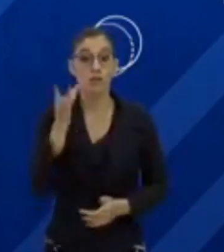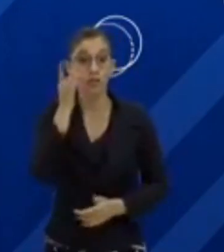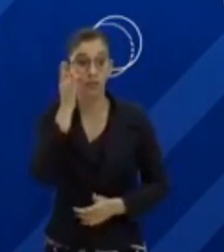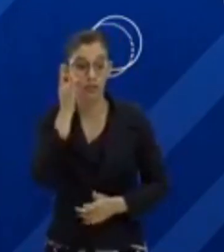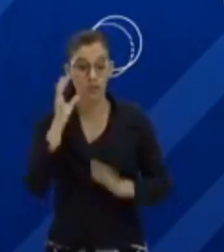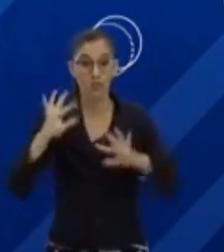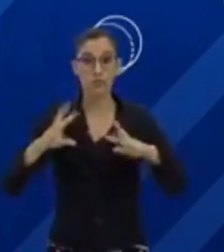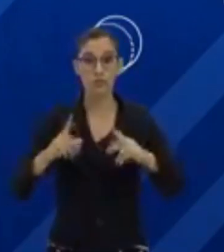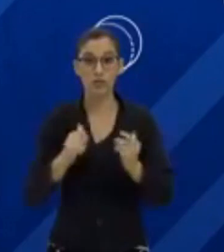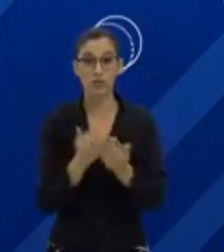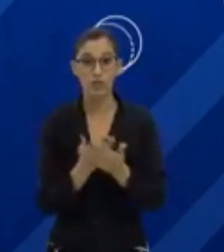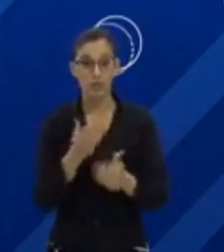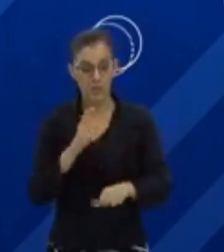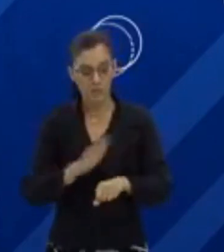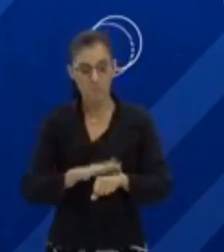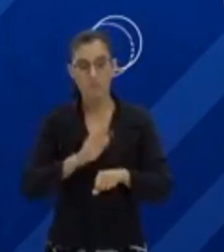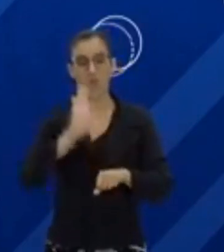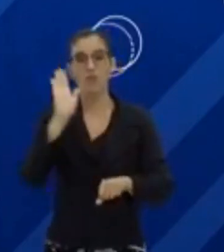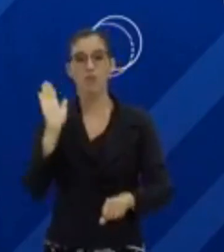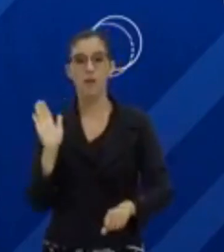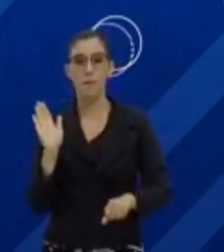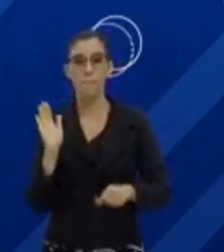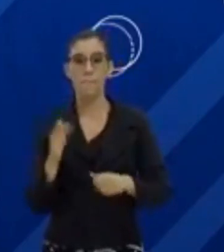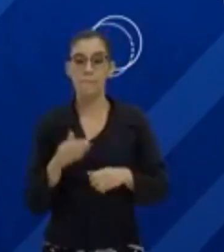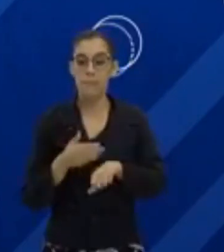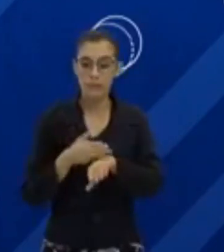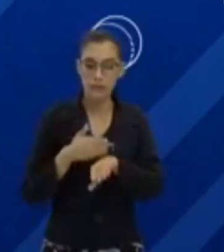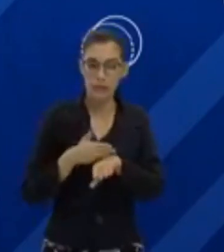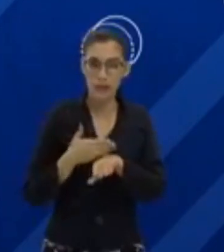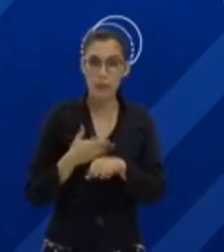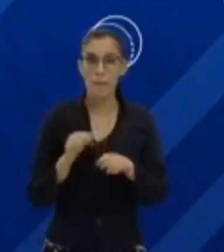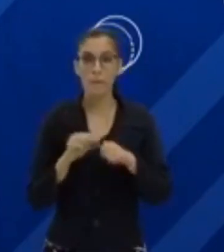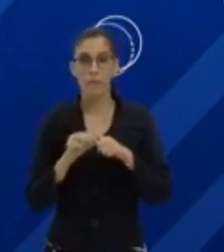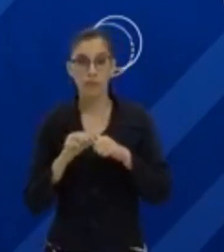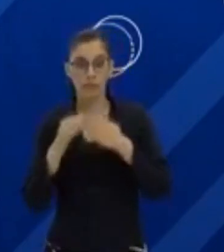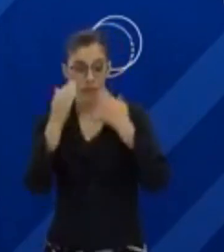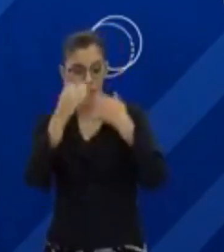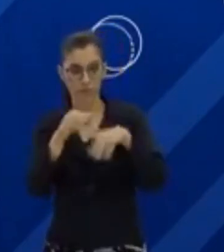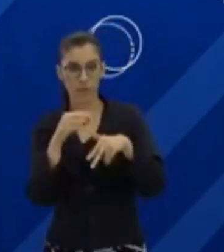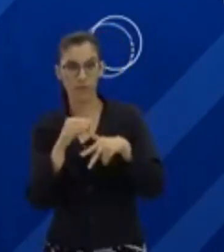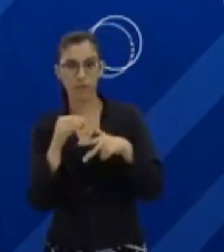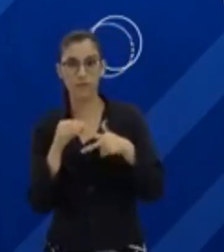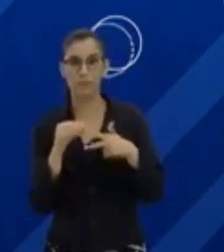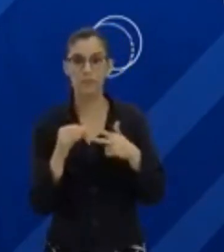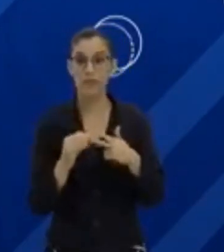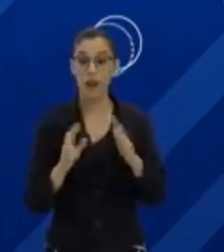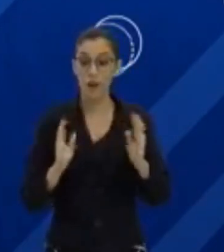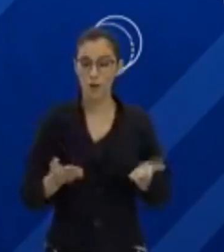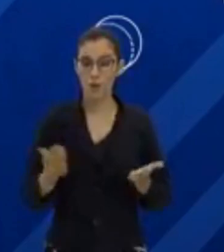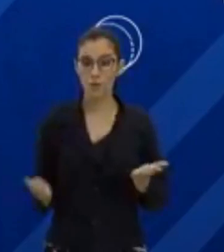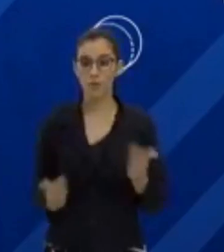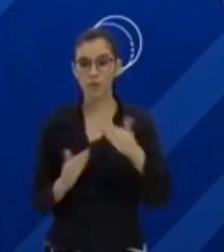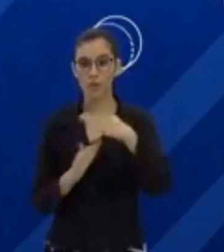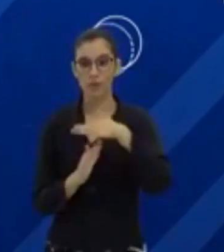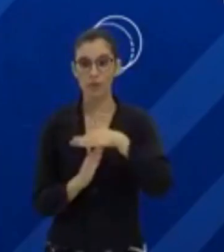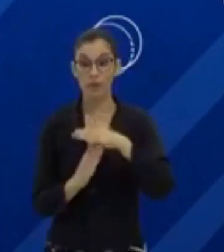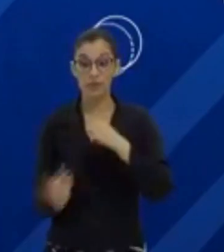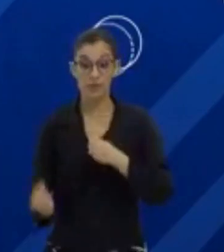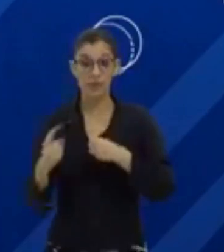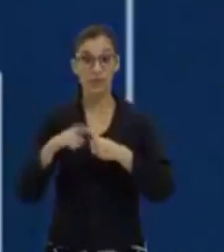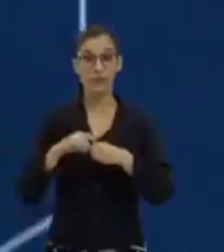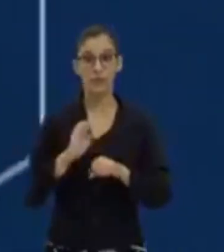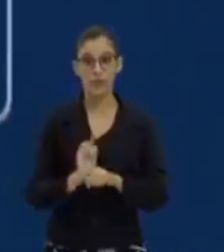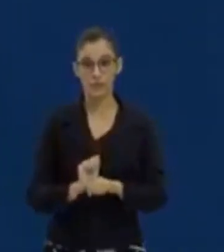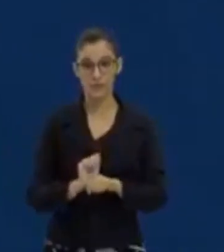fique cada vez melhor, cada vez mais preparado para realizar esta prova do Enem. Nós vamos para o rápido intervalo e já já a gente